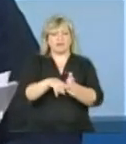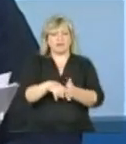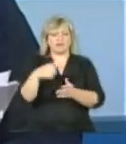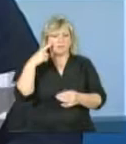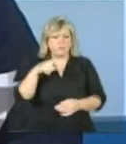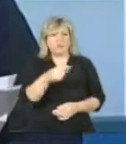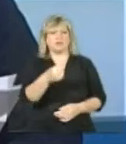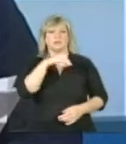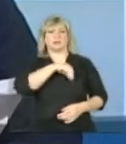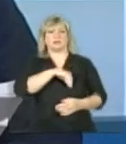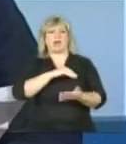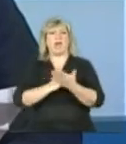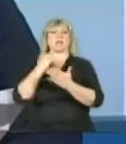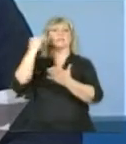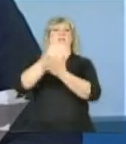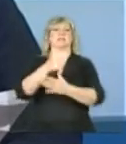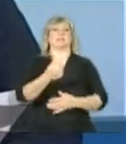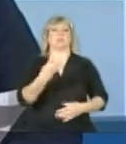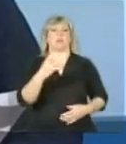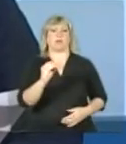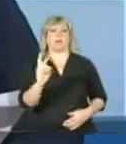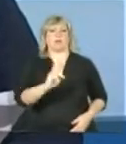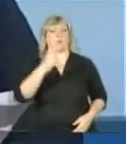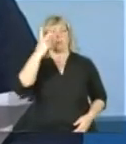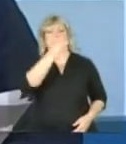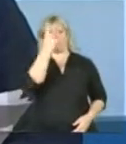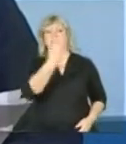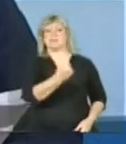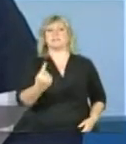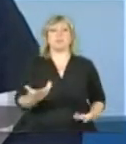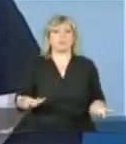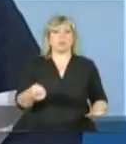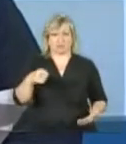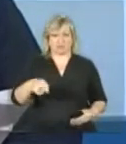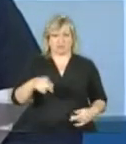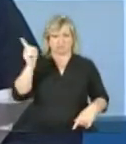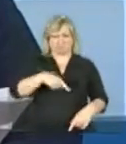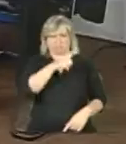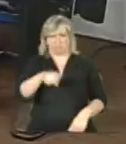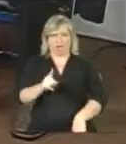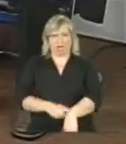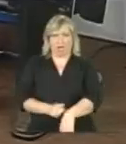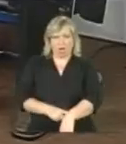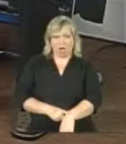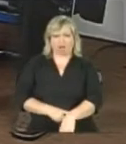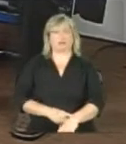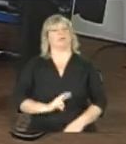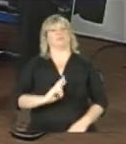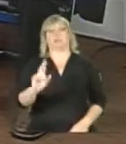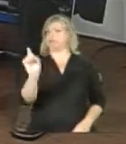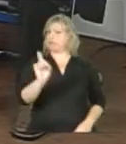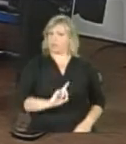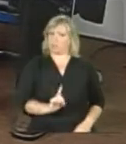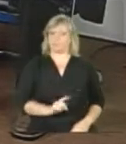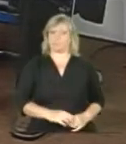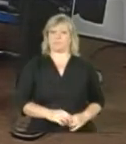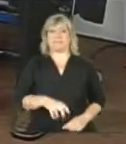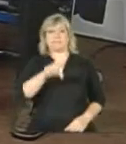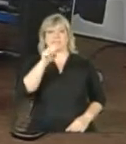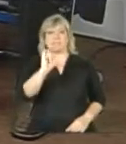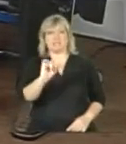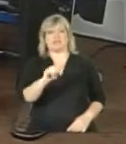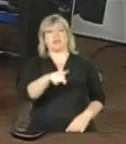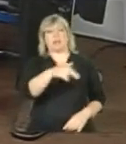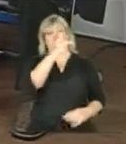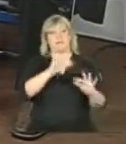acima de R 140,00 per capita? O benefício é cancelado automaticamente? Não. Se no processo da revisão